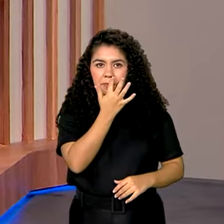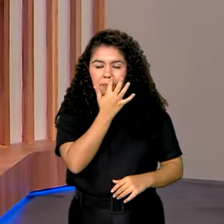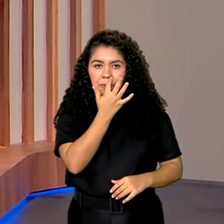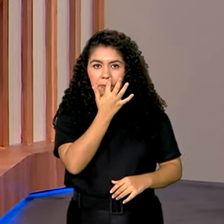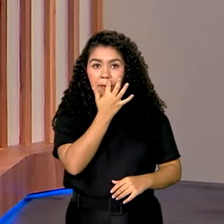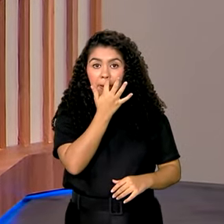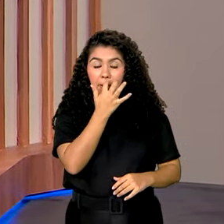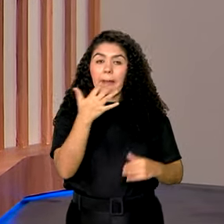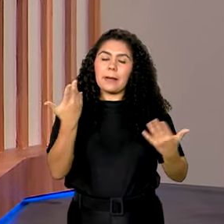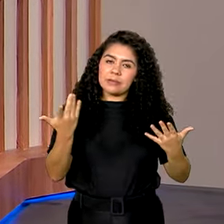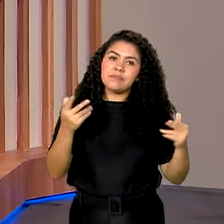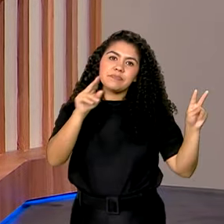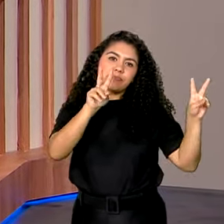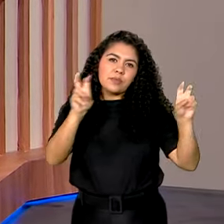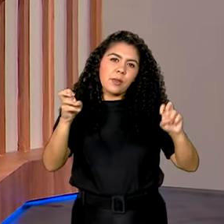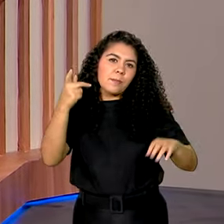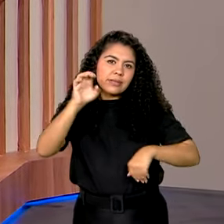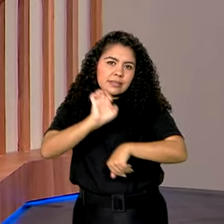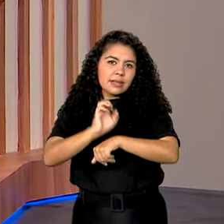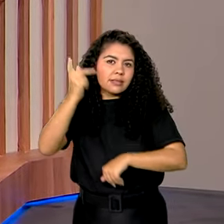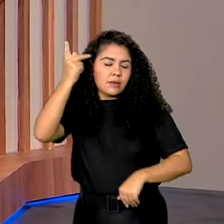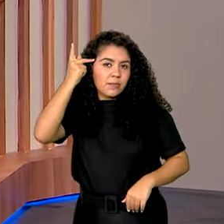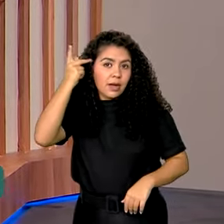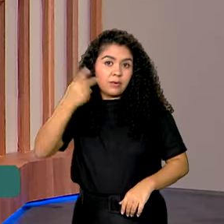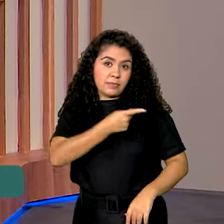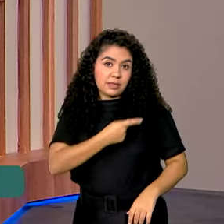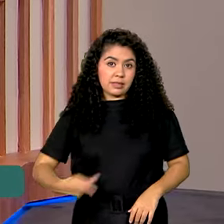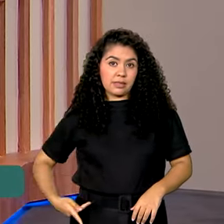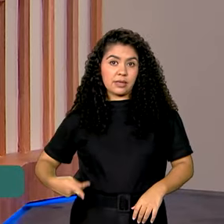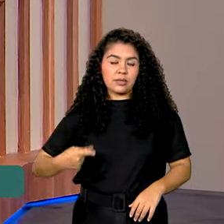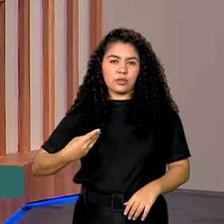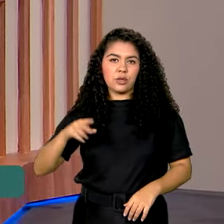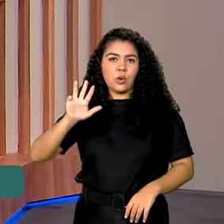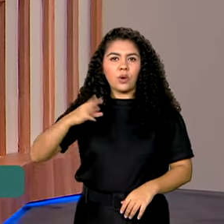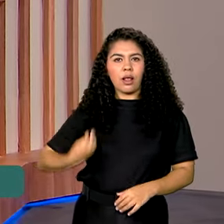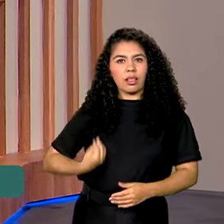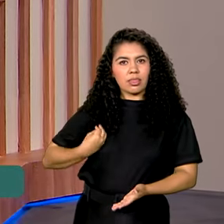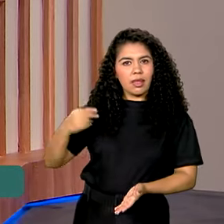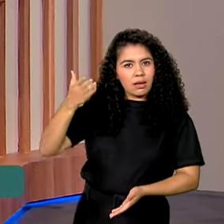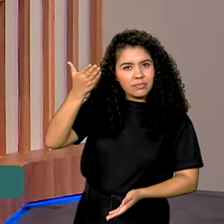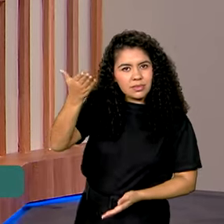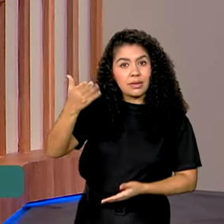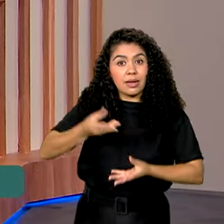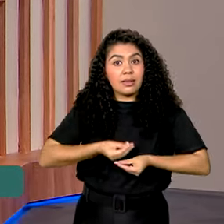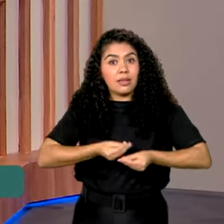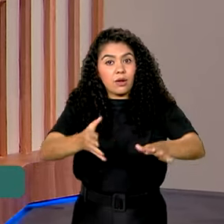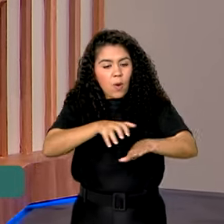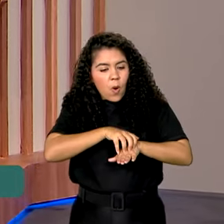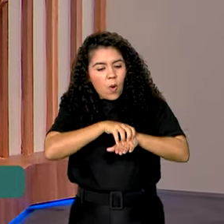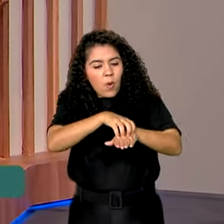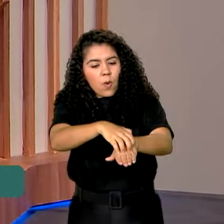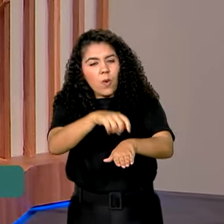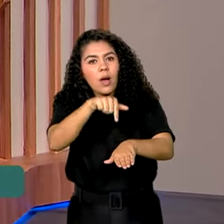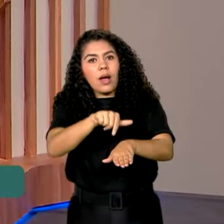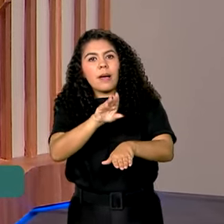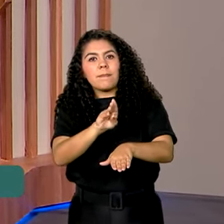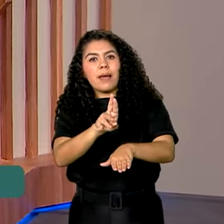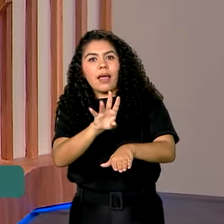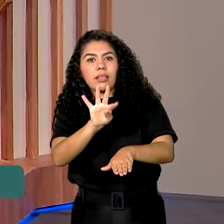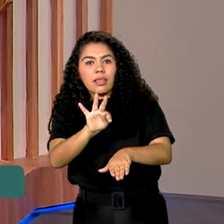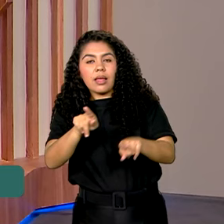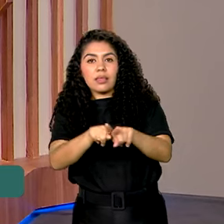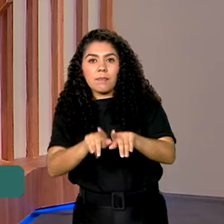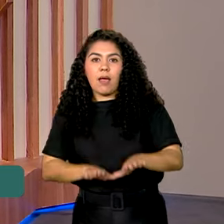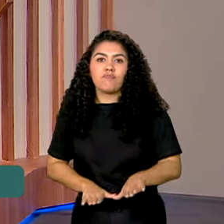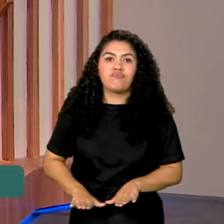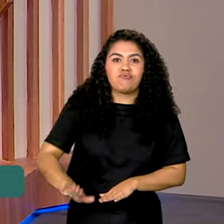E ainda no estado de São Paulo, o presidente Lula entregou o BRT em Campinas e o viaduto Bandeirante, além do